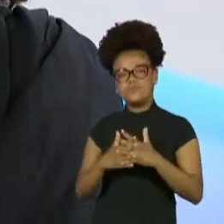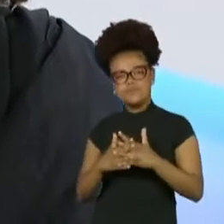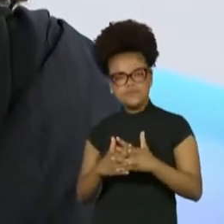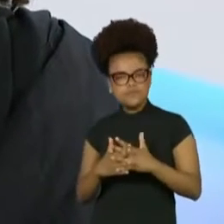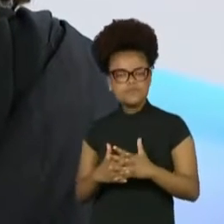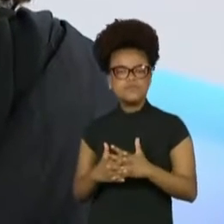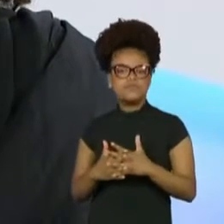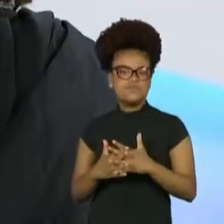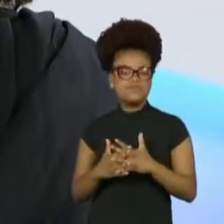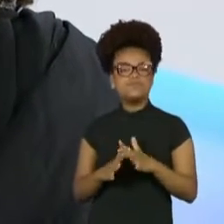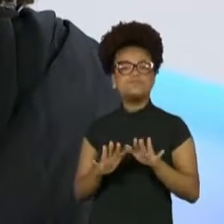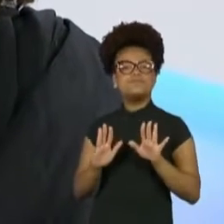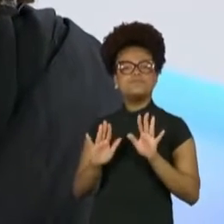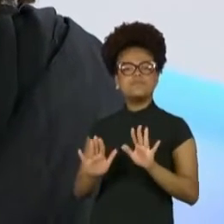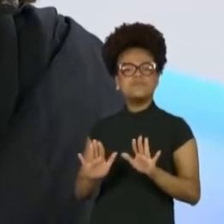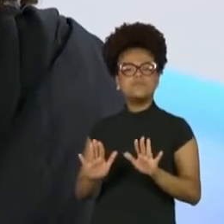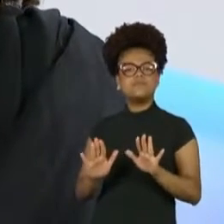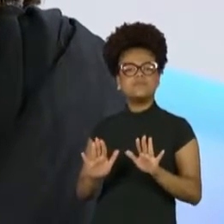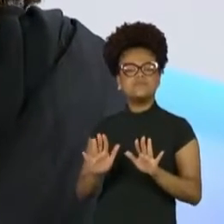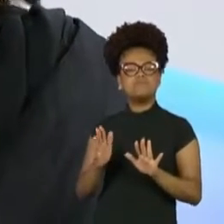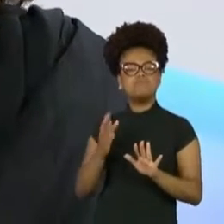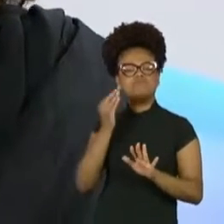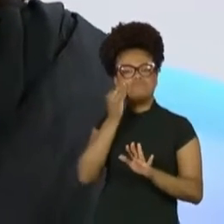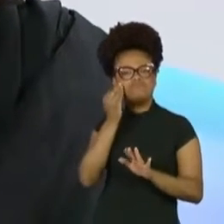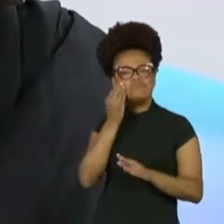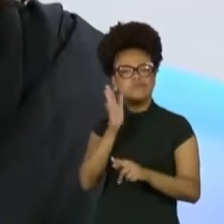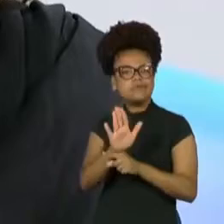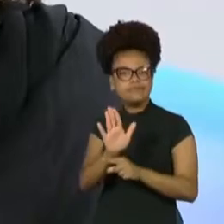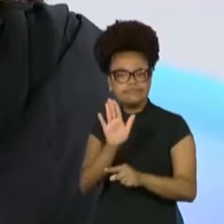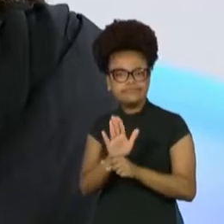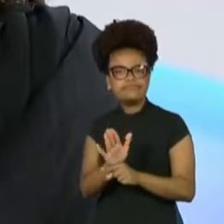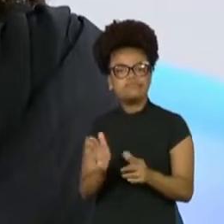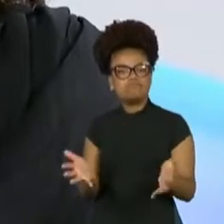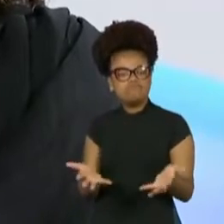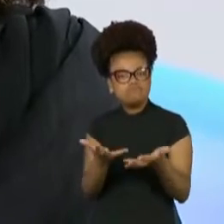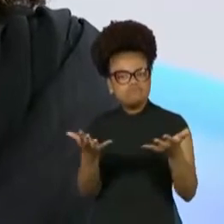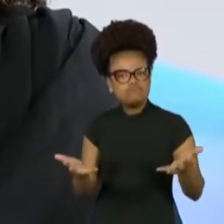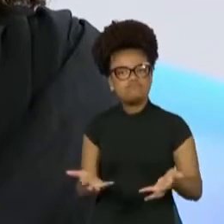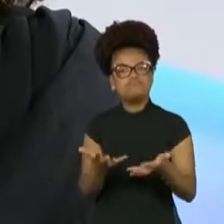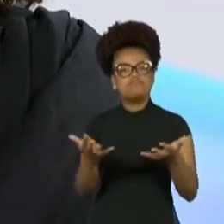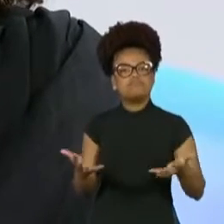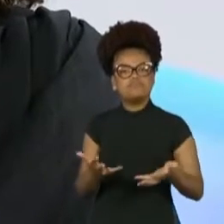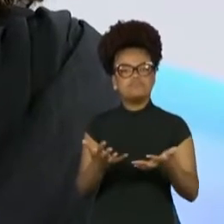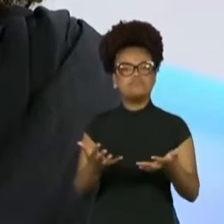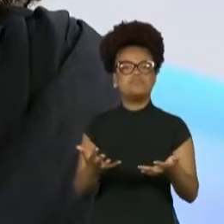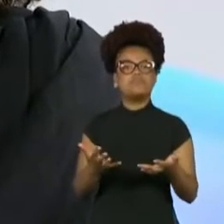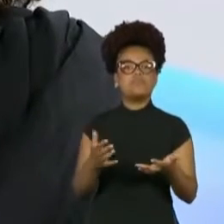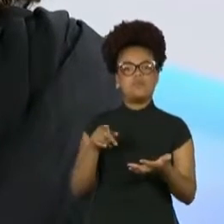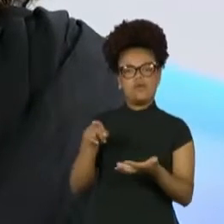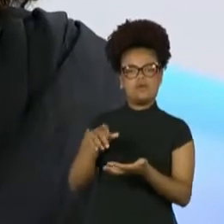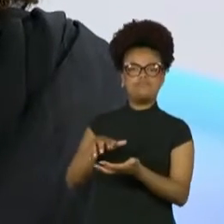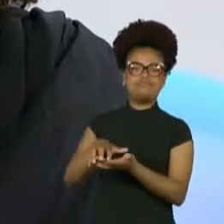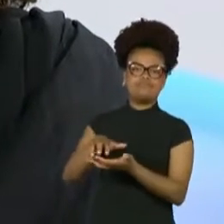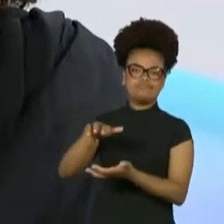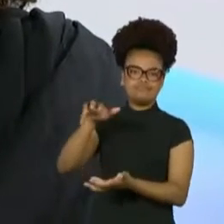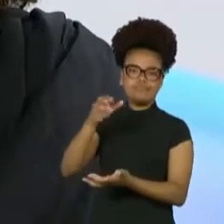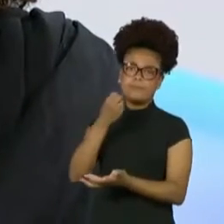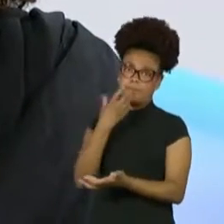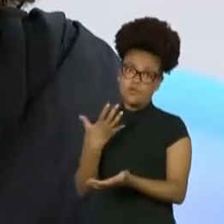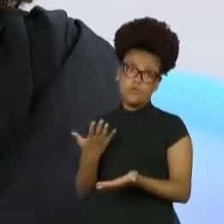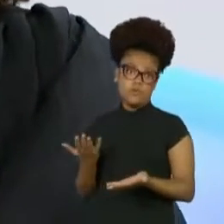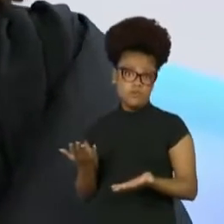Mas a gente faz o possível e o impossível para que eles tenham uma velhice digna.